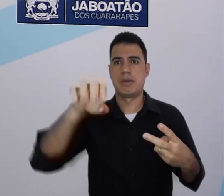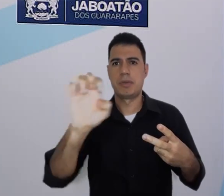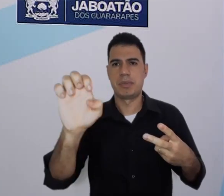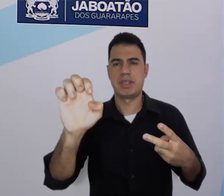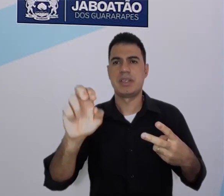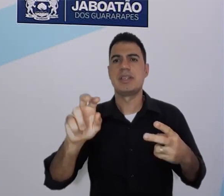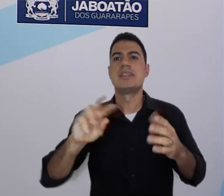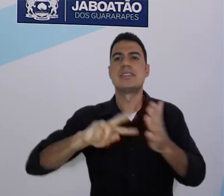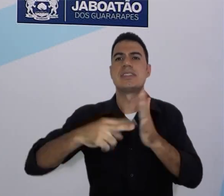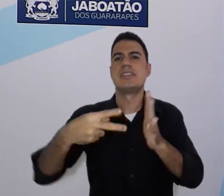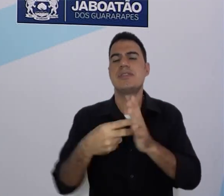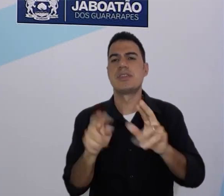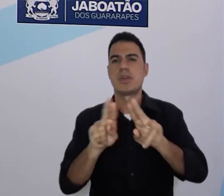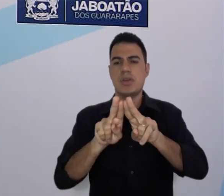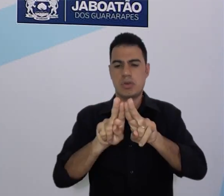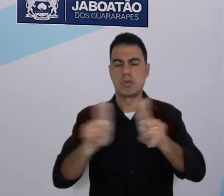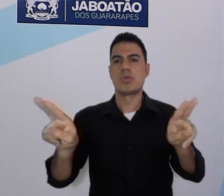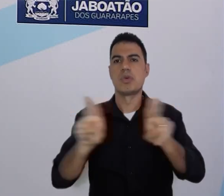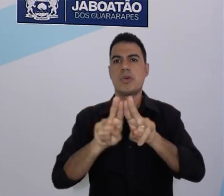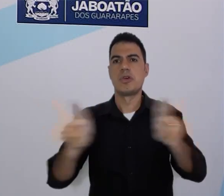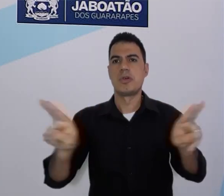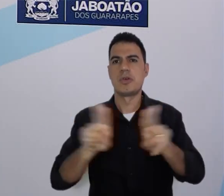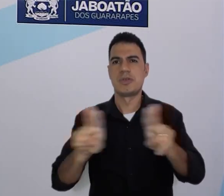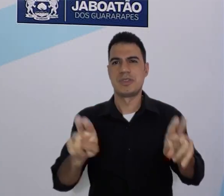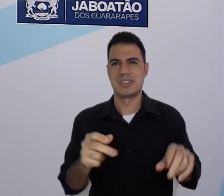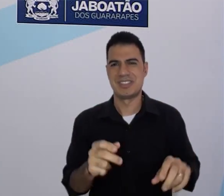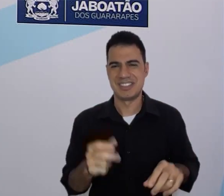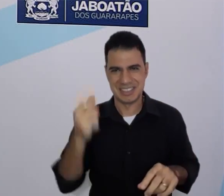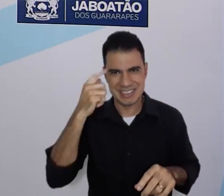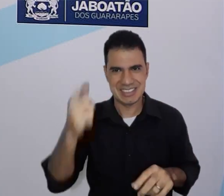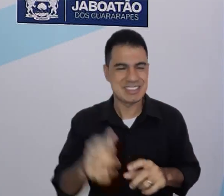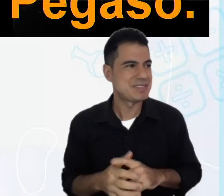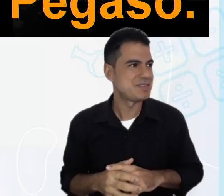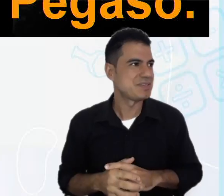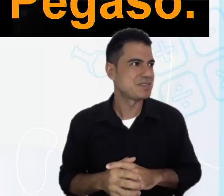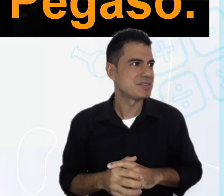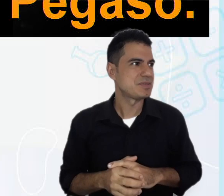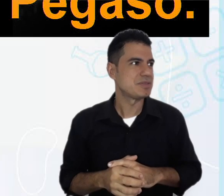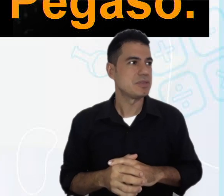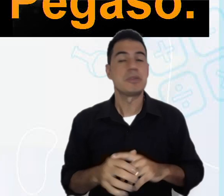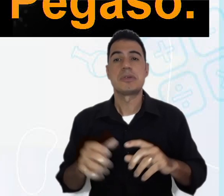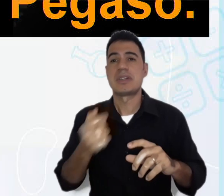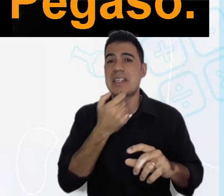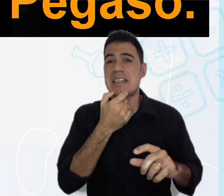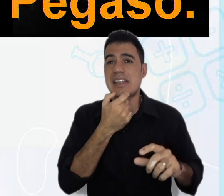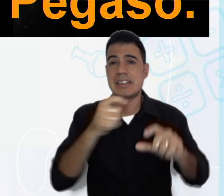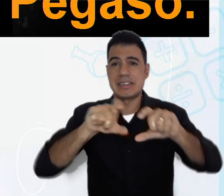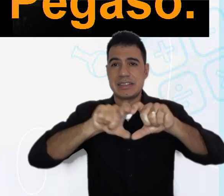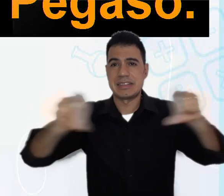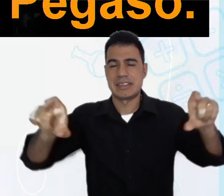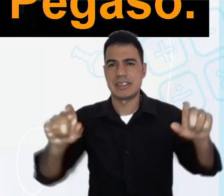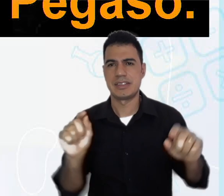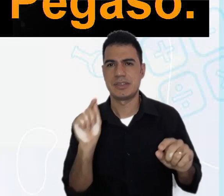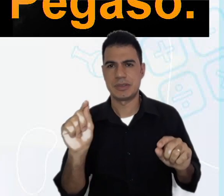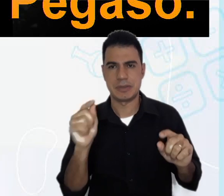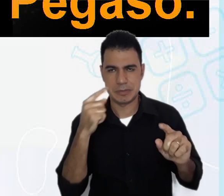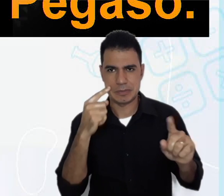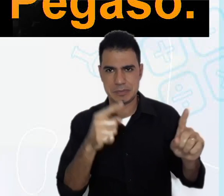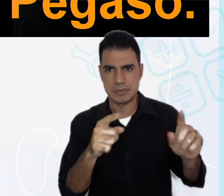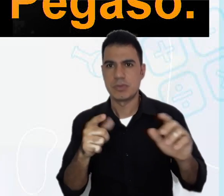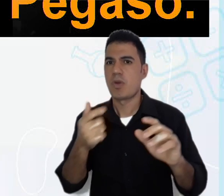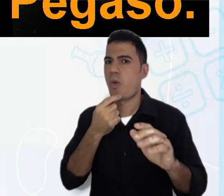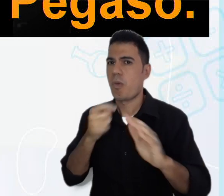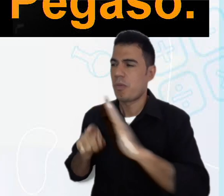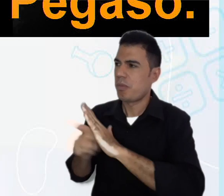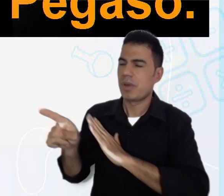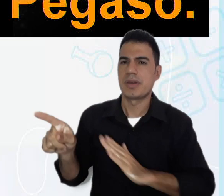sobrenome. Certo? E daí o Shun pergunta, what's your surname? E